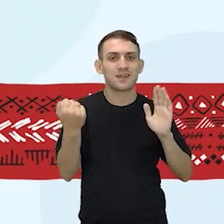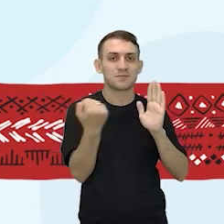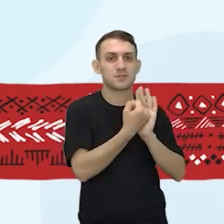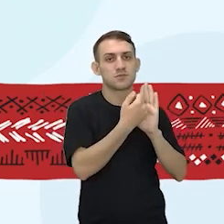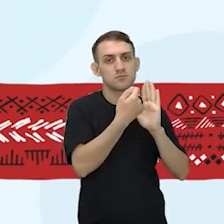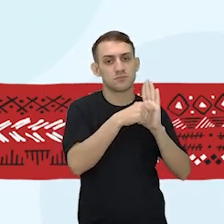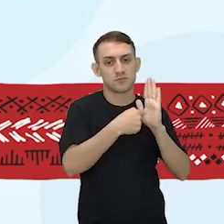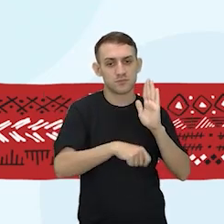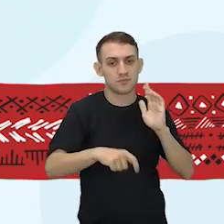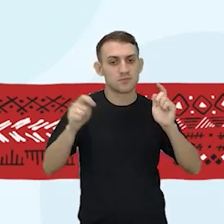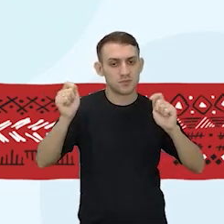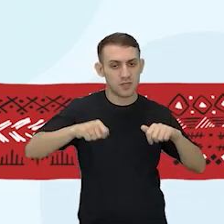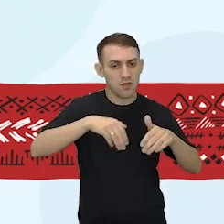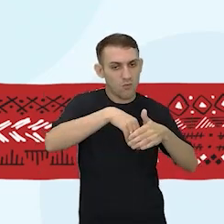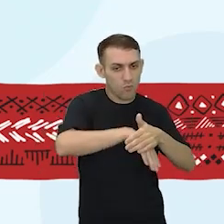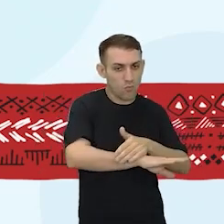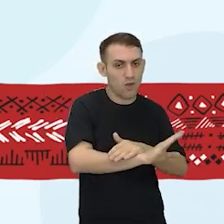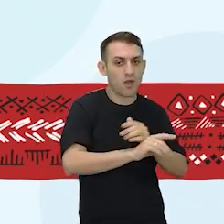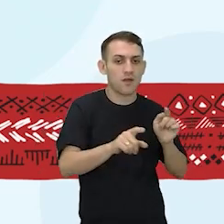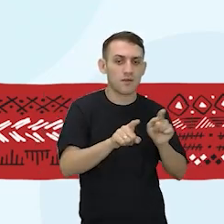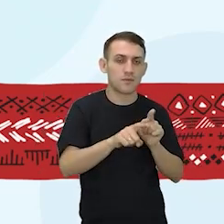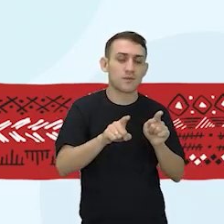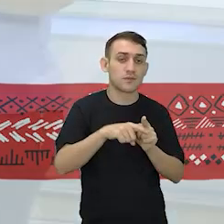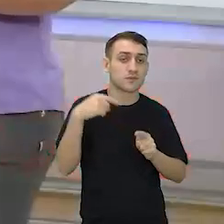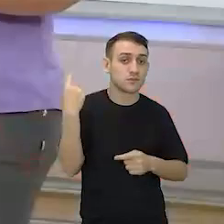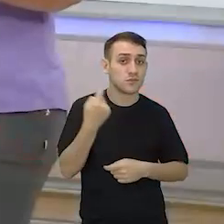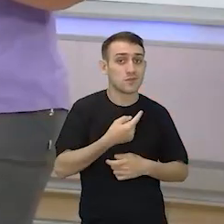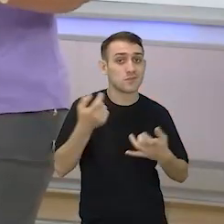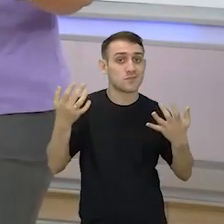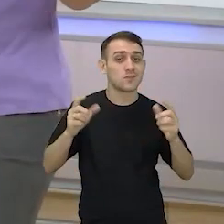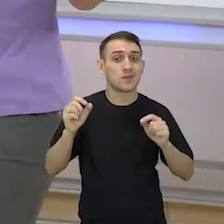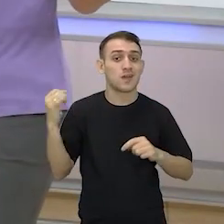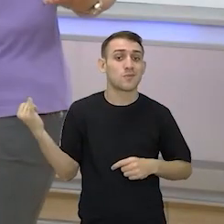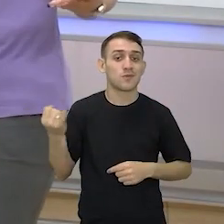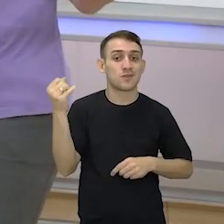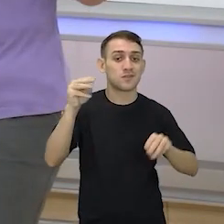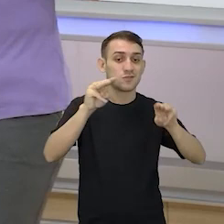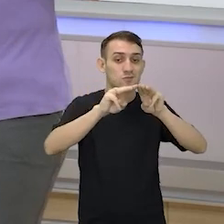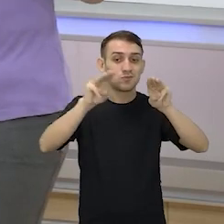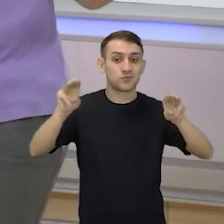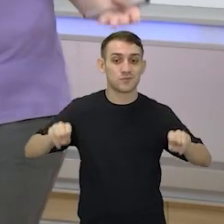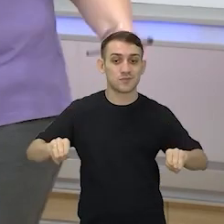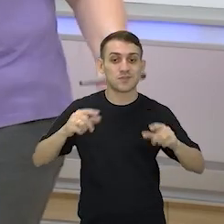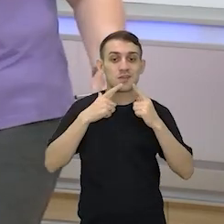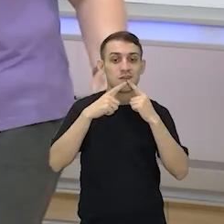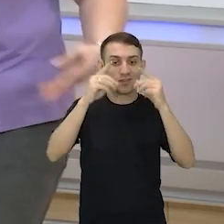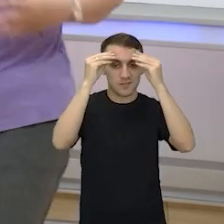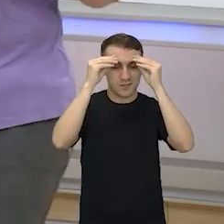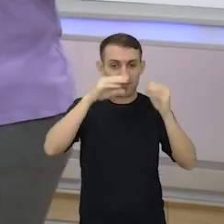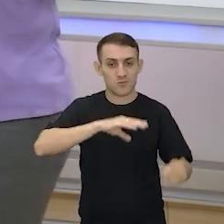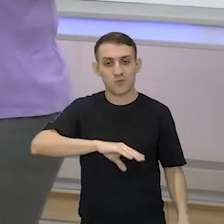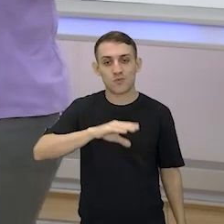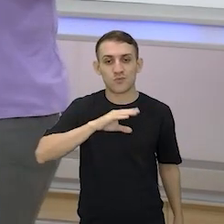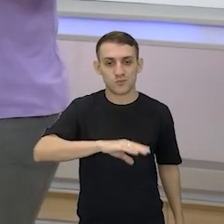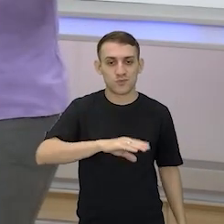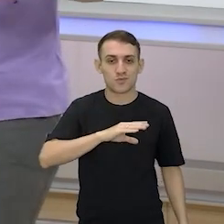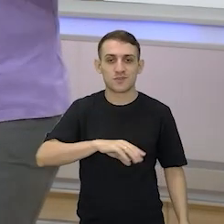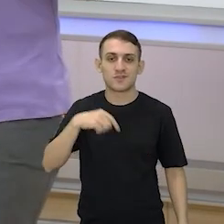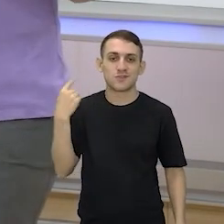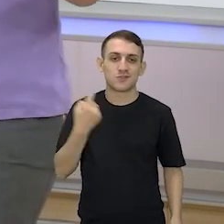para guardar. Foi aí que nós falamos a importância do Museu da Língua Portuguesa, que a gente